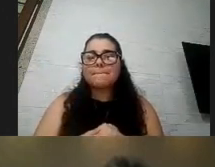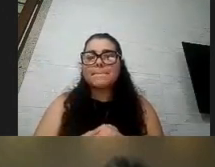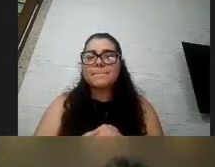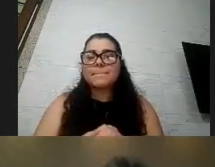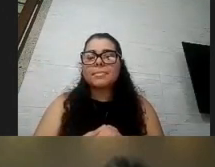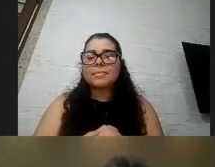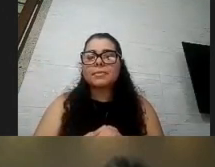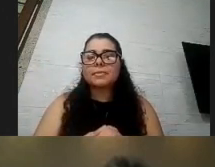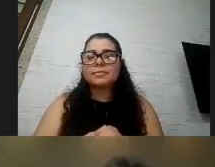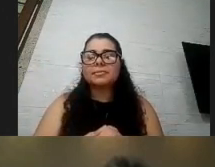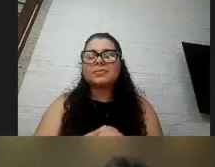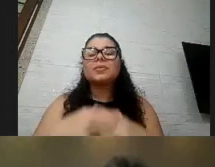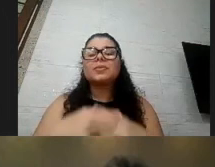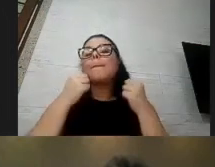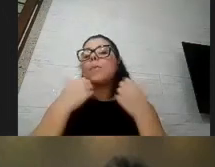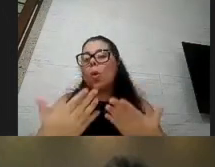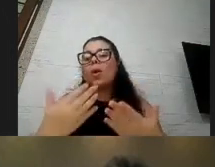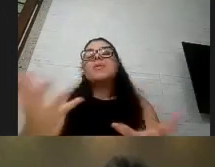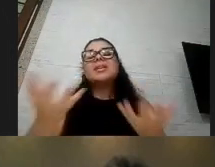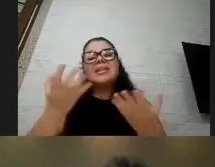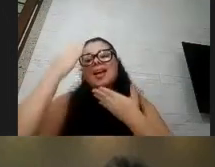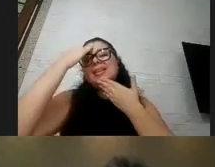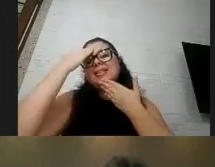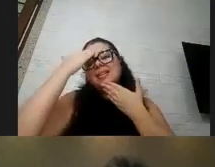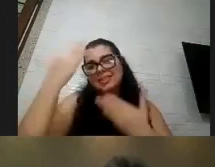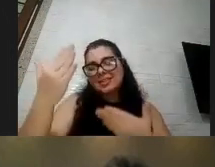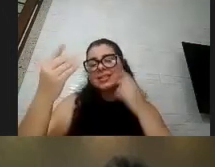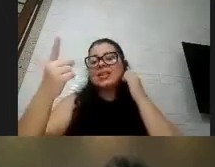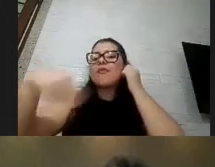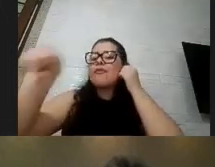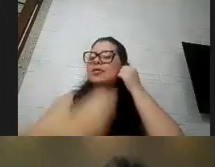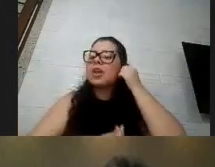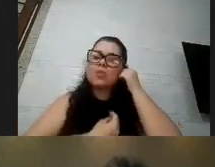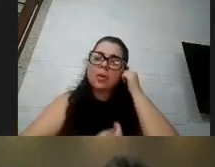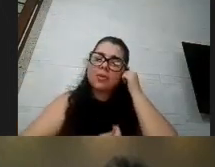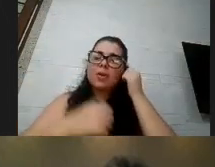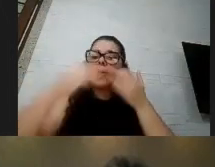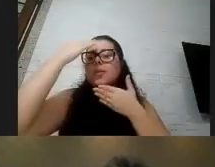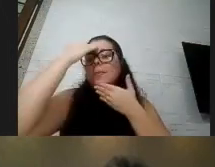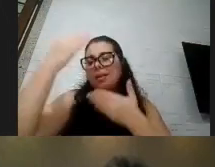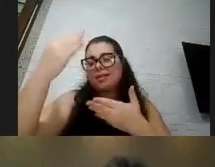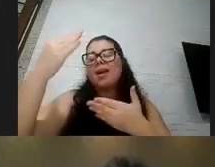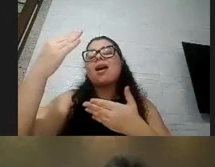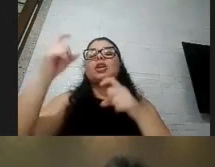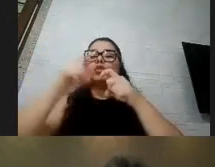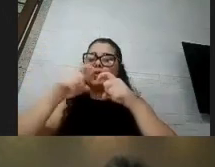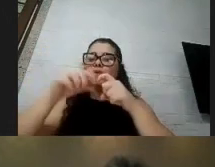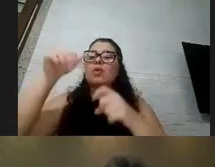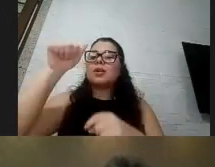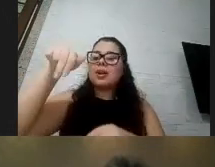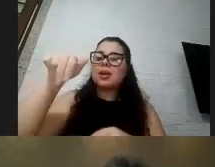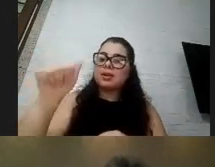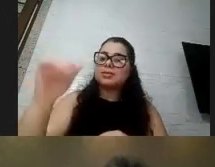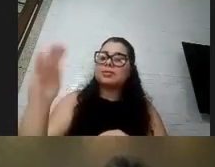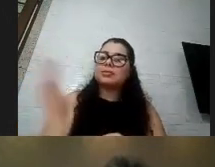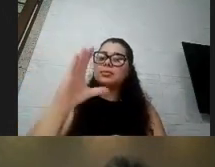então tá bom gente eu queria agradecer muito a participação de todo mundo queria agradecer muito a doutora Ana Cláudia pela disponibilidade de estar com